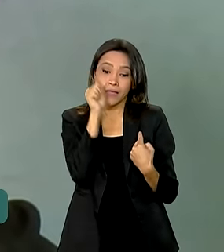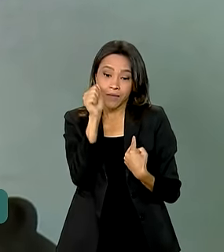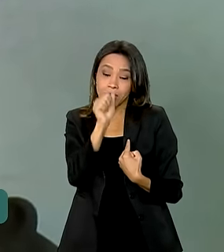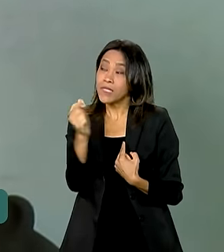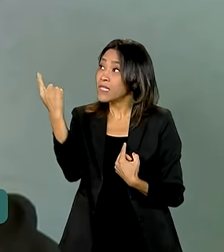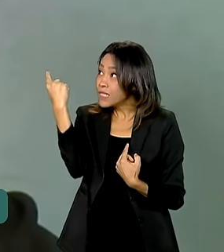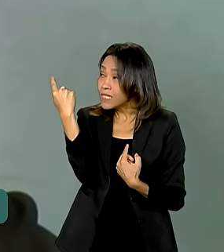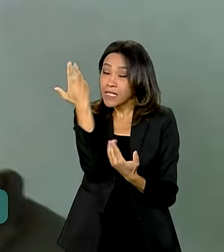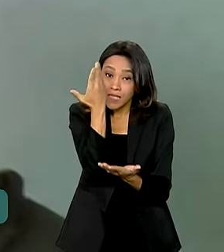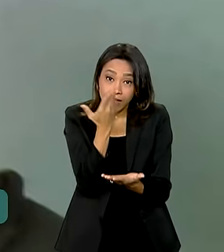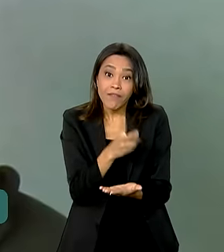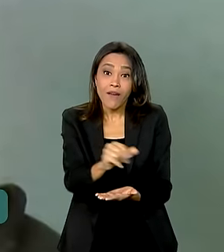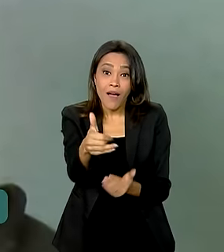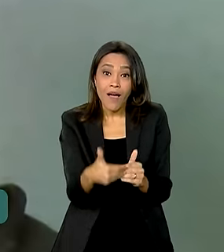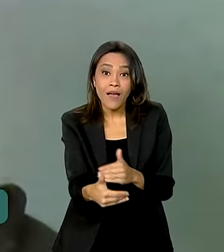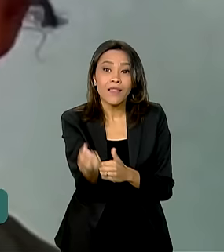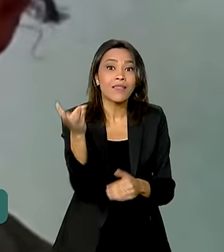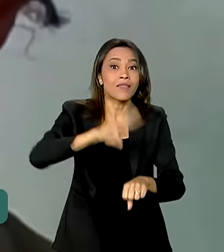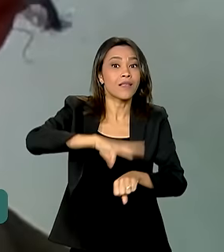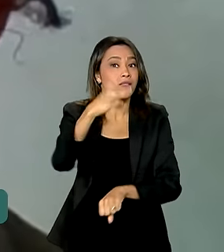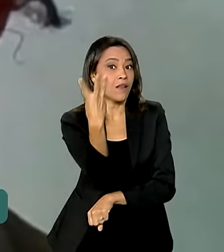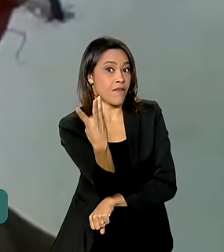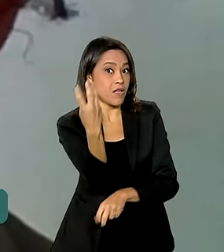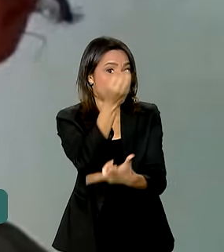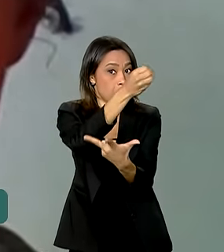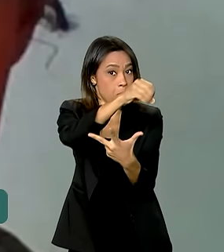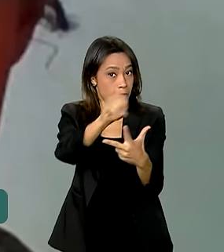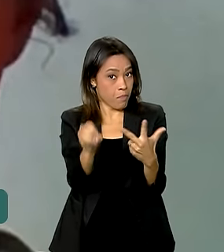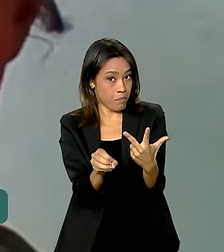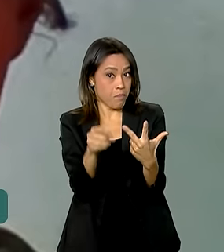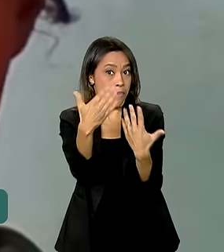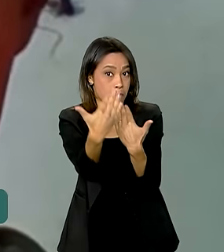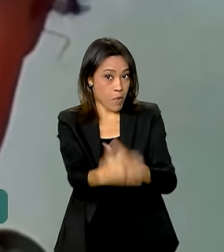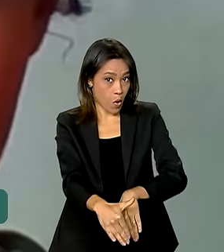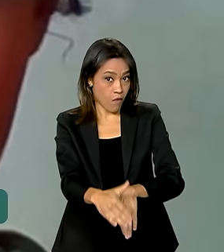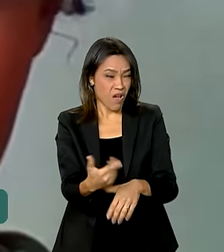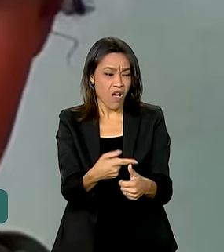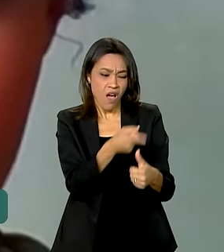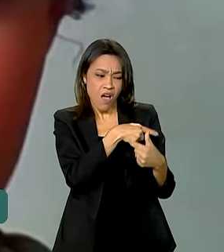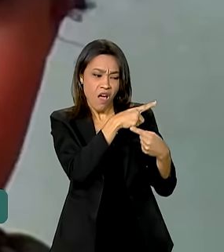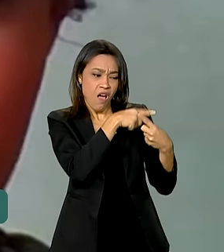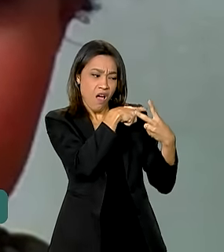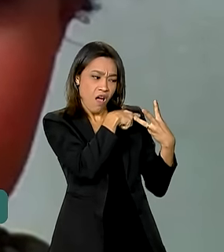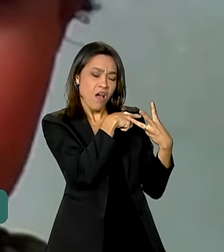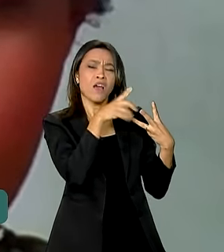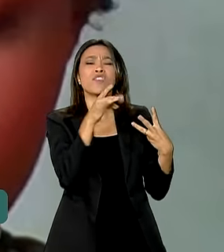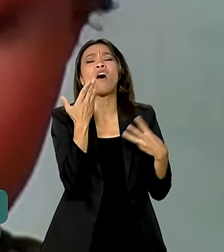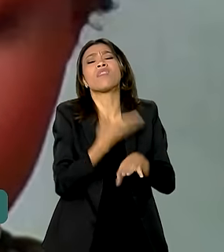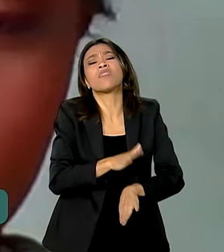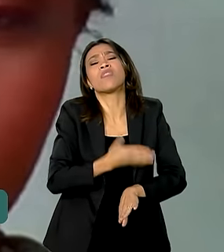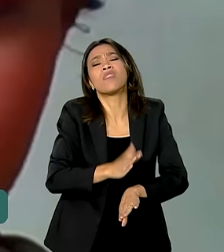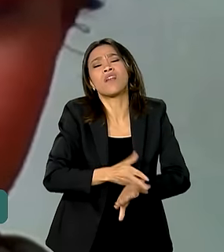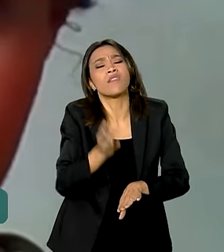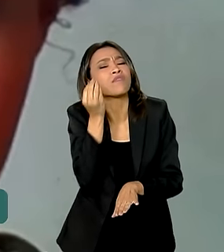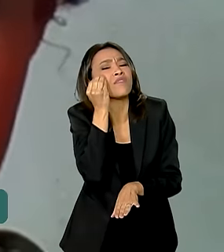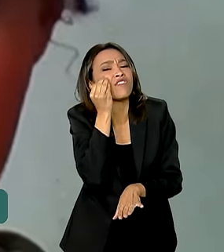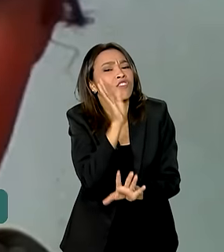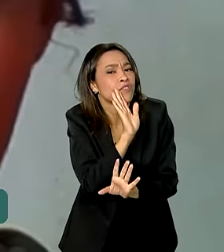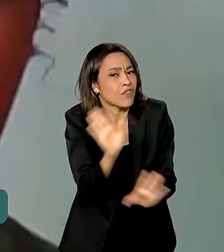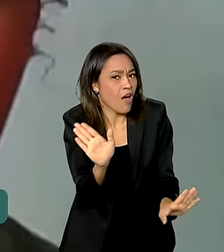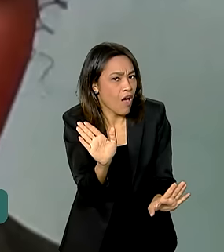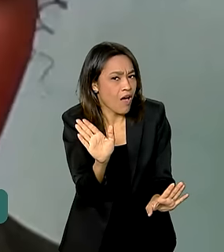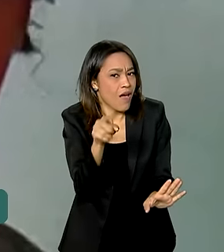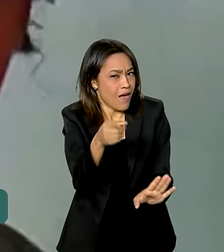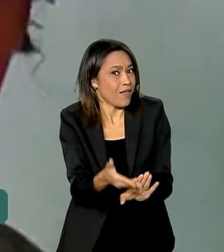fazer o Enem pela terceira vez. É a primeira valendo. As outras foram para conhecer a prova. Ela se